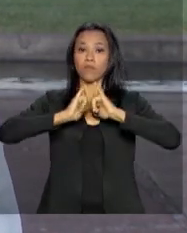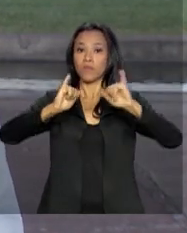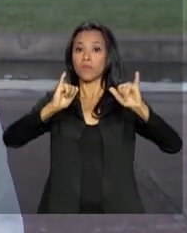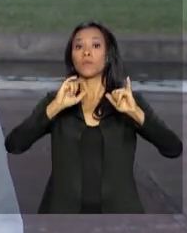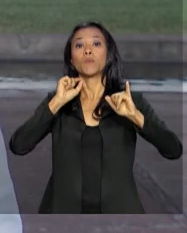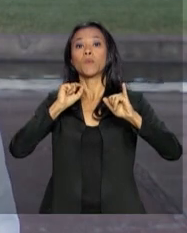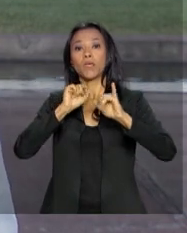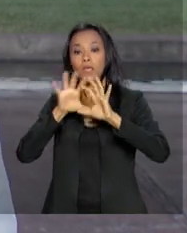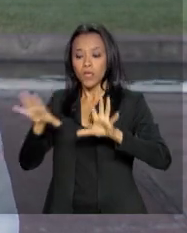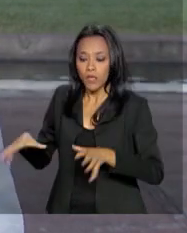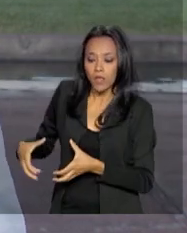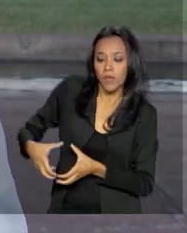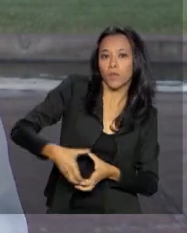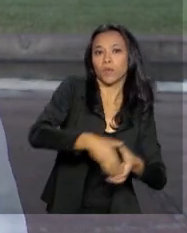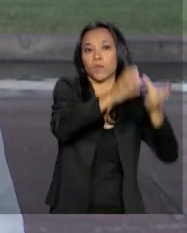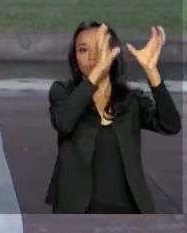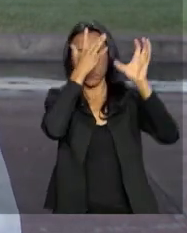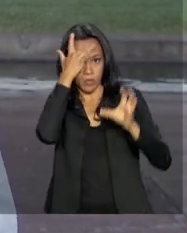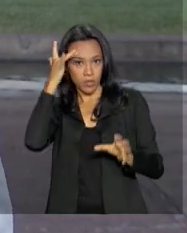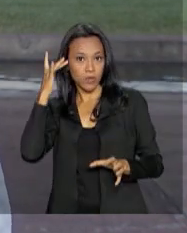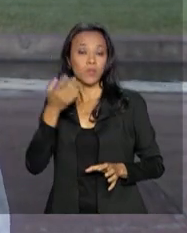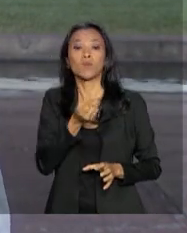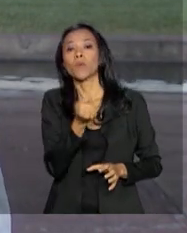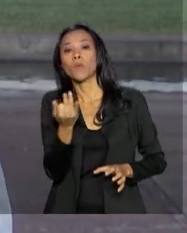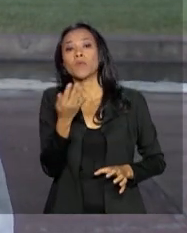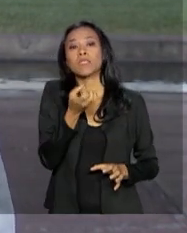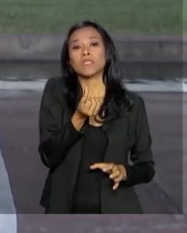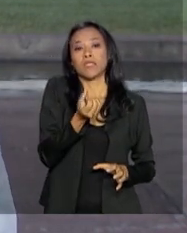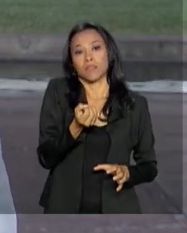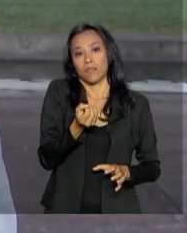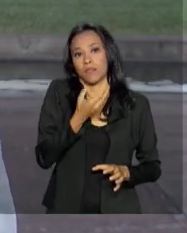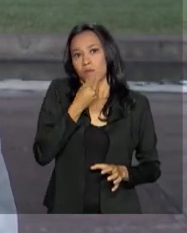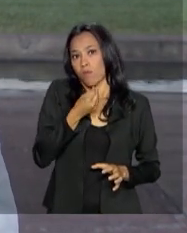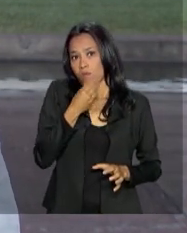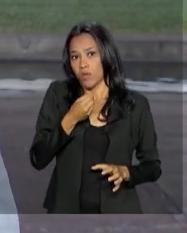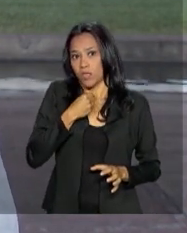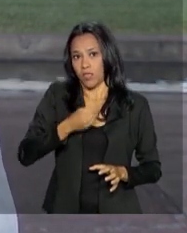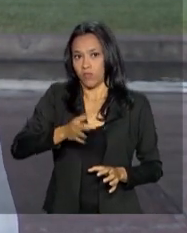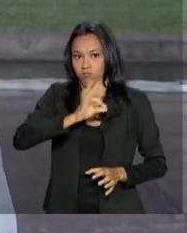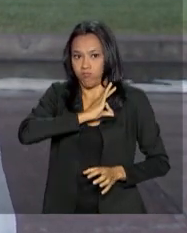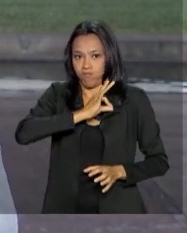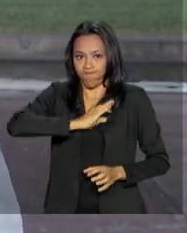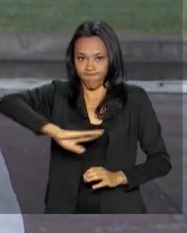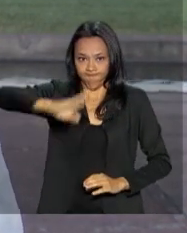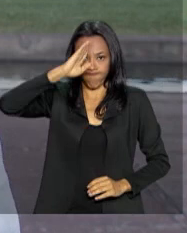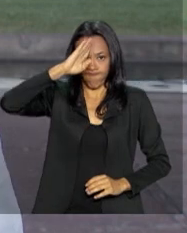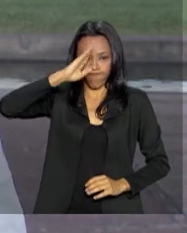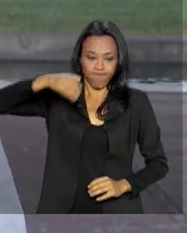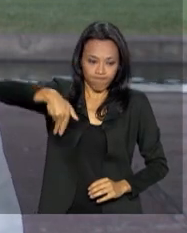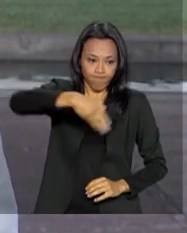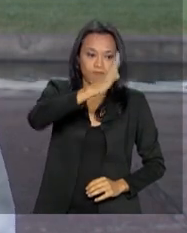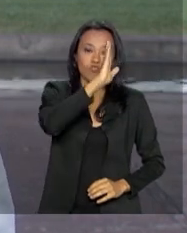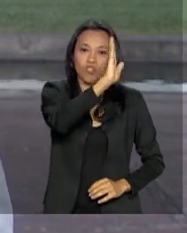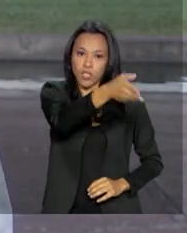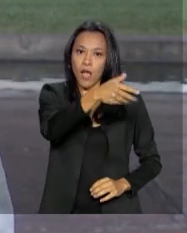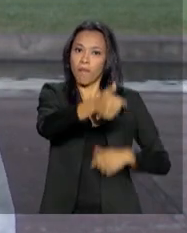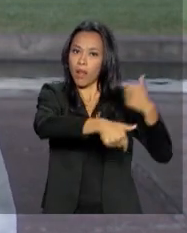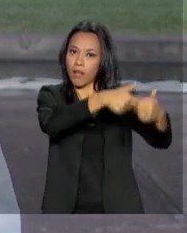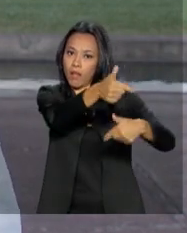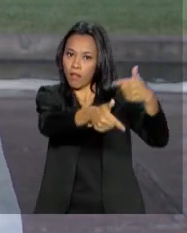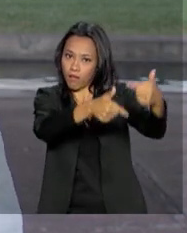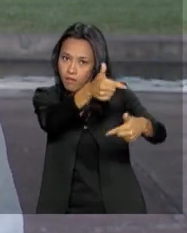efetivo extra de 60 homens da Força Nacional para a cidade, onde as equipes já desenvolvem